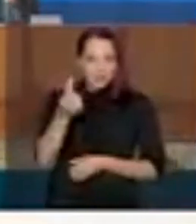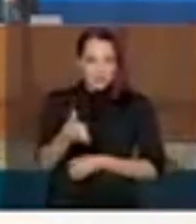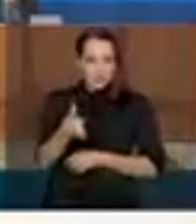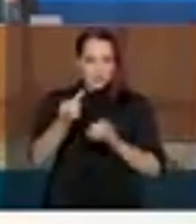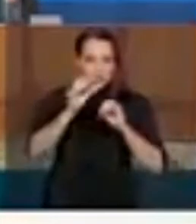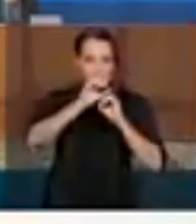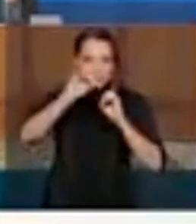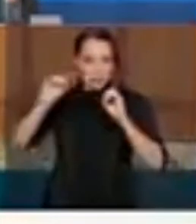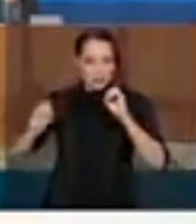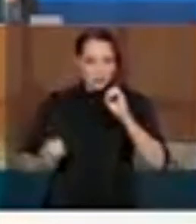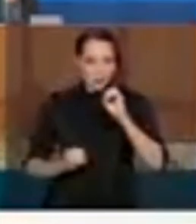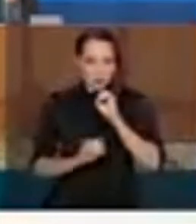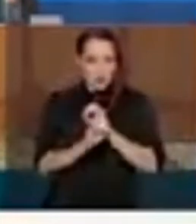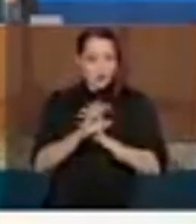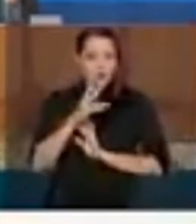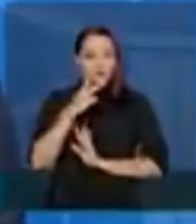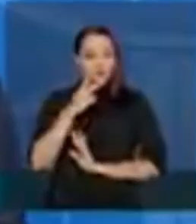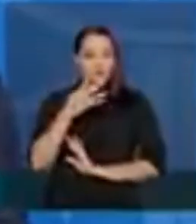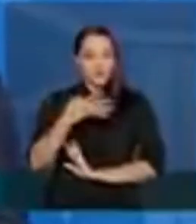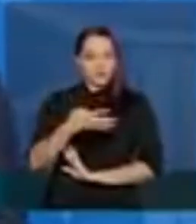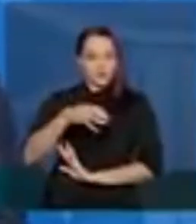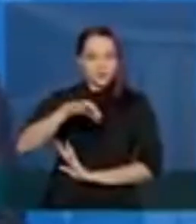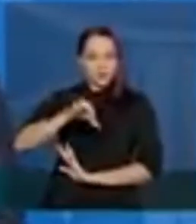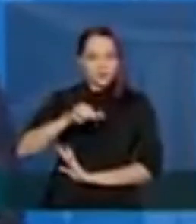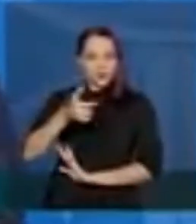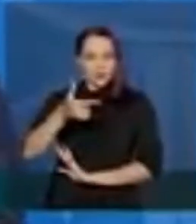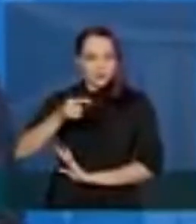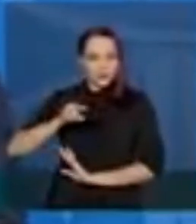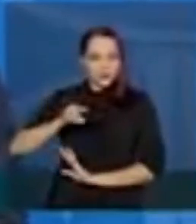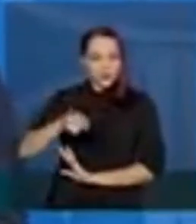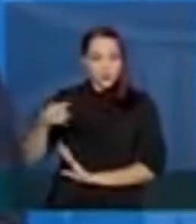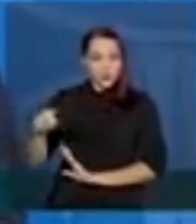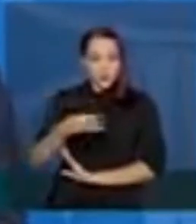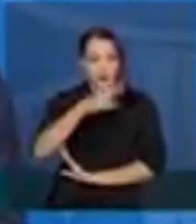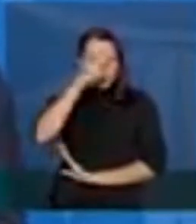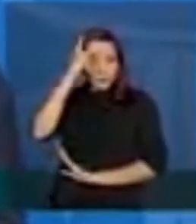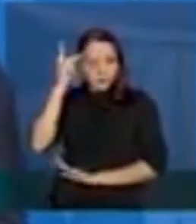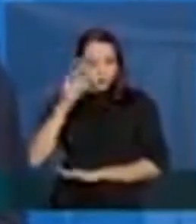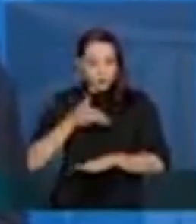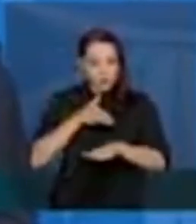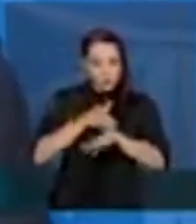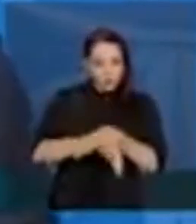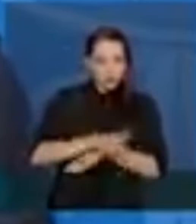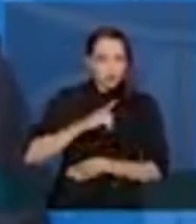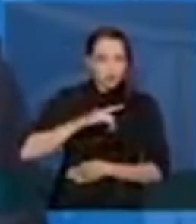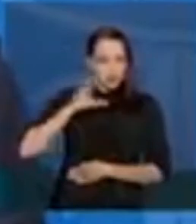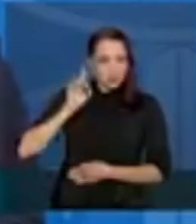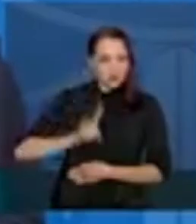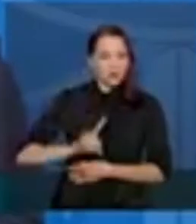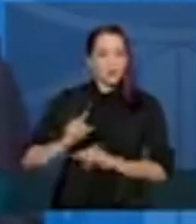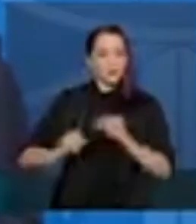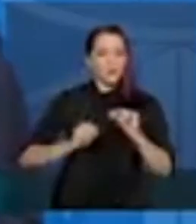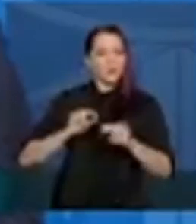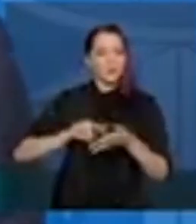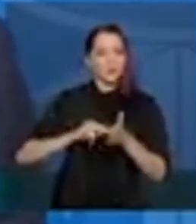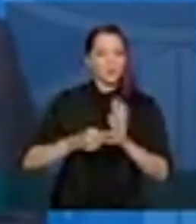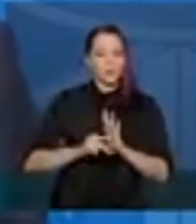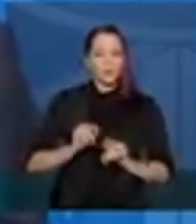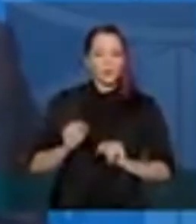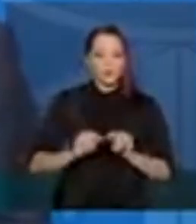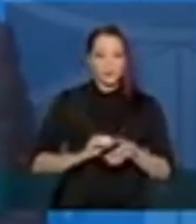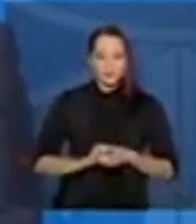falamos aqui dos 492 mil novos beneficiários, o que significa isso?